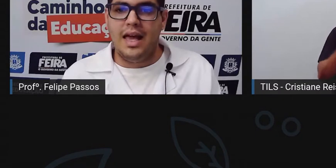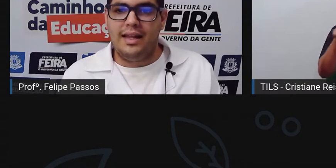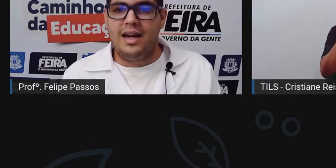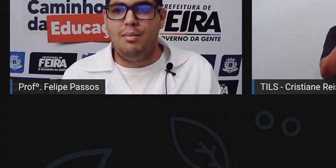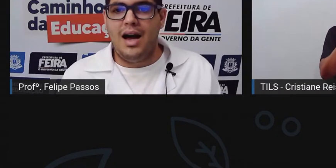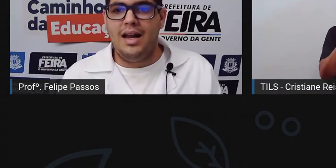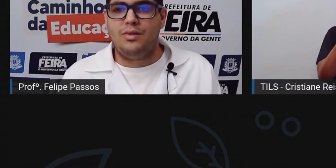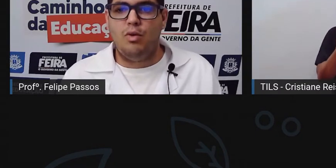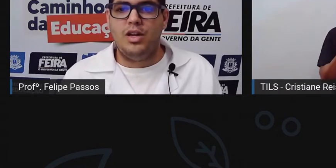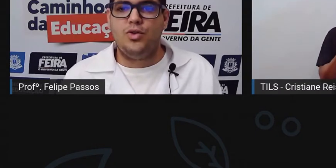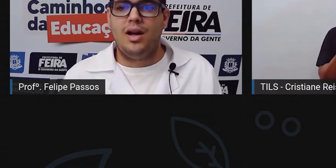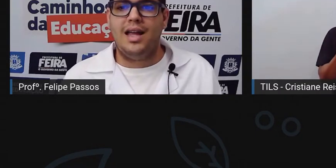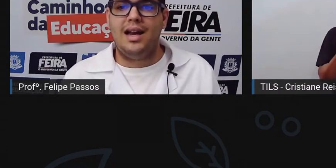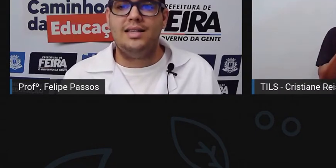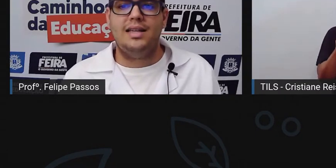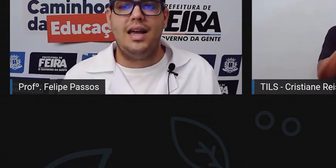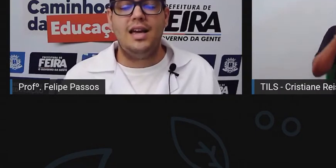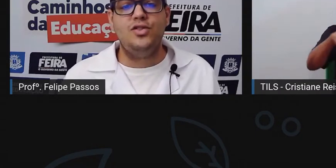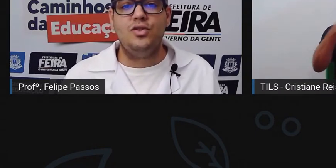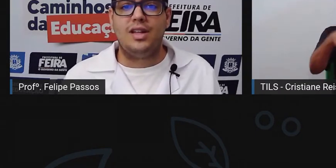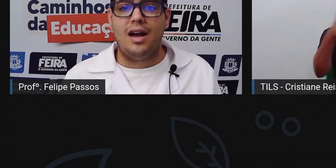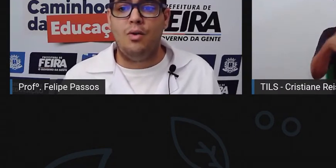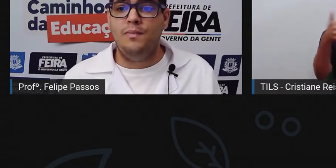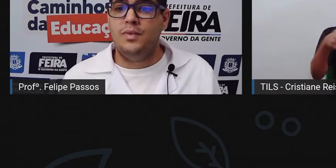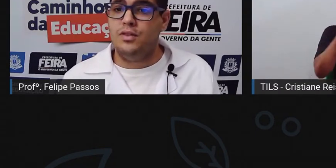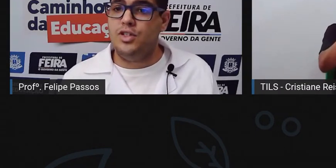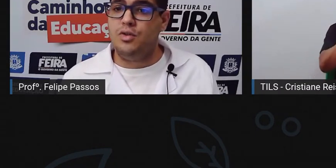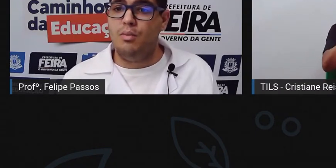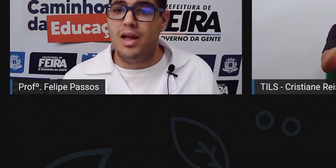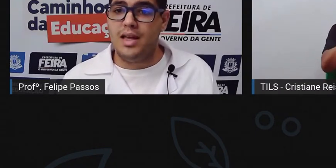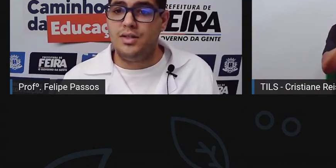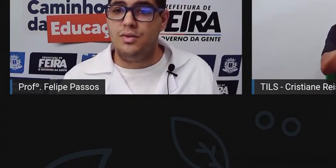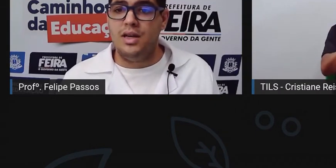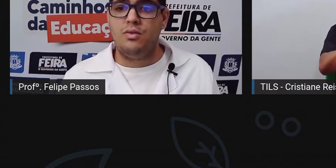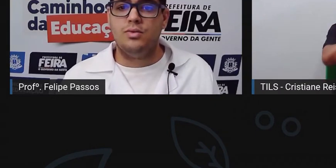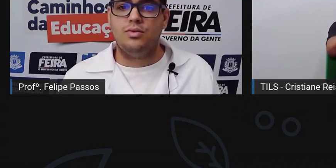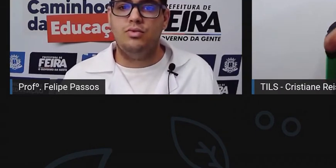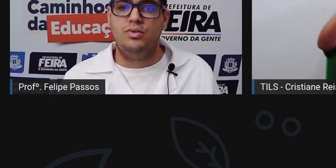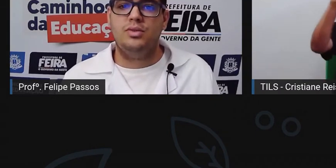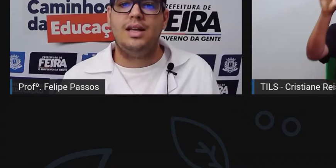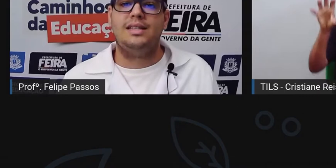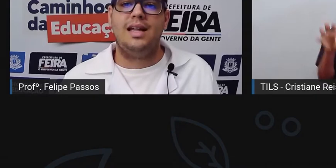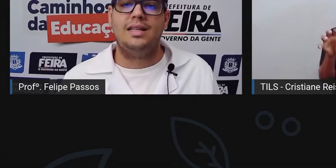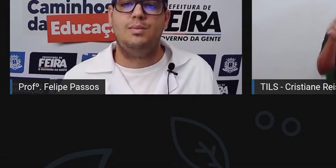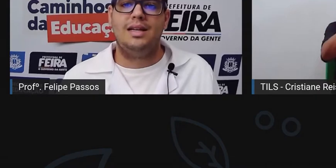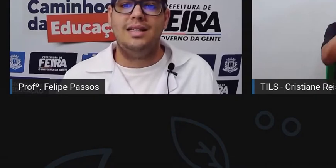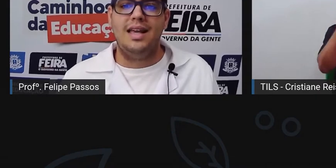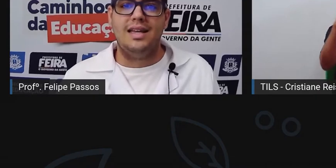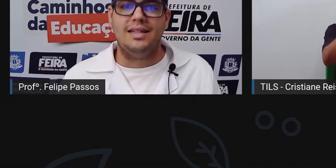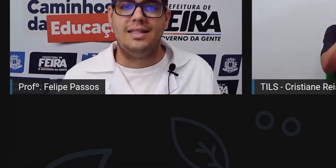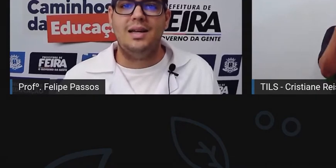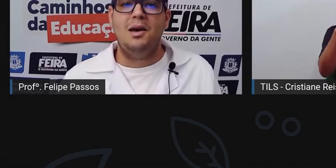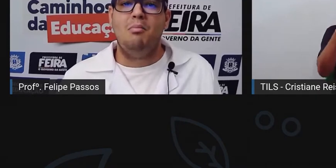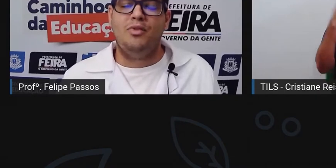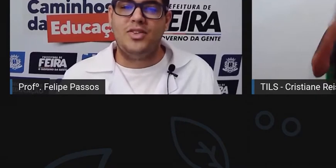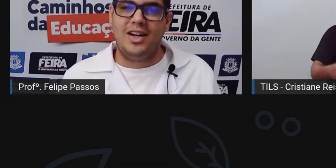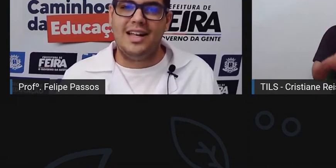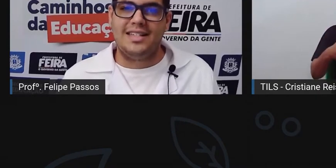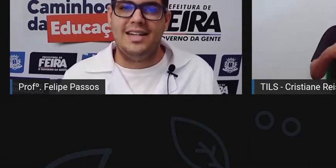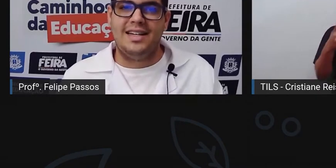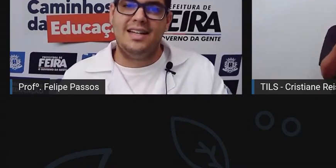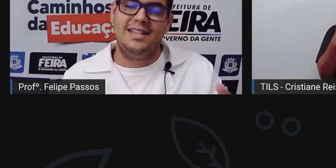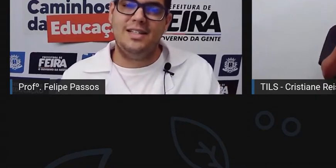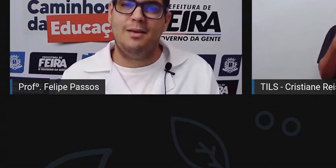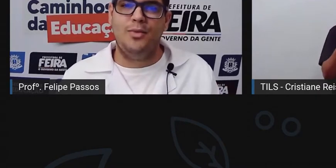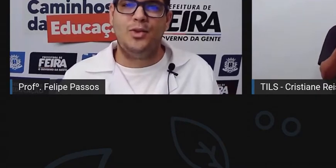e ela trabalha atualmente com análise regional de comércio e consumo nas cidades brasileiras. Professora